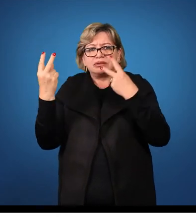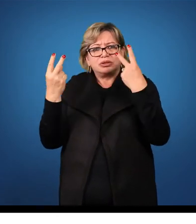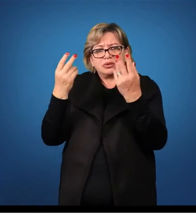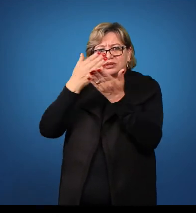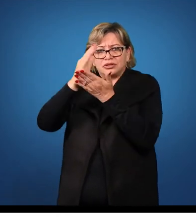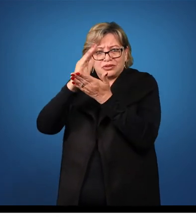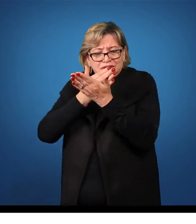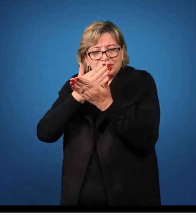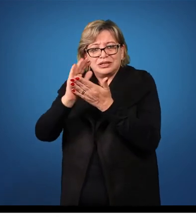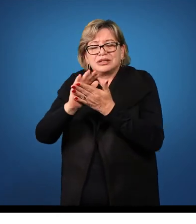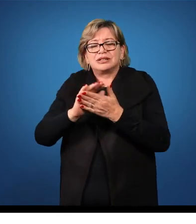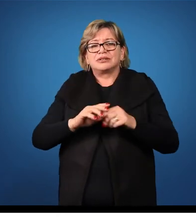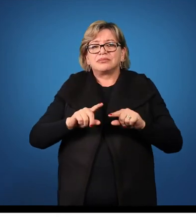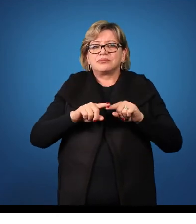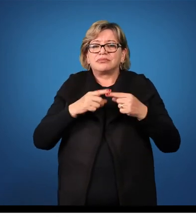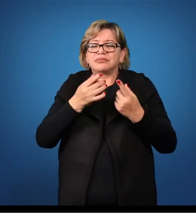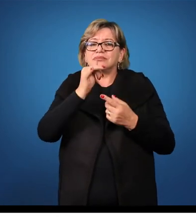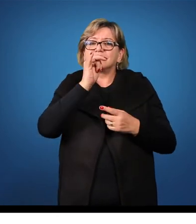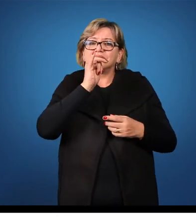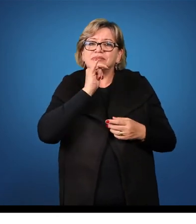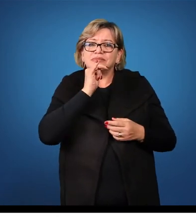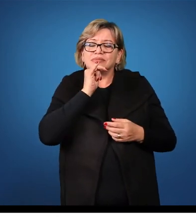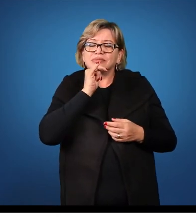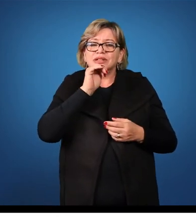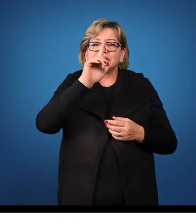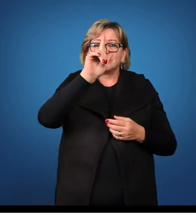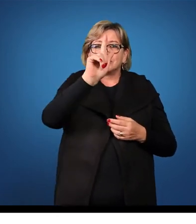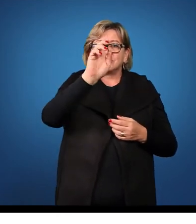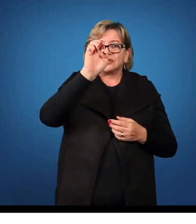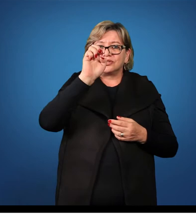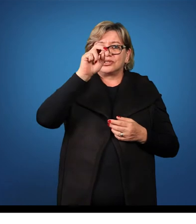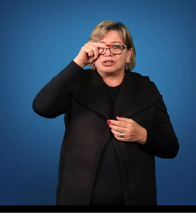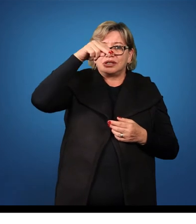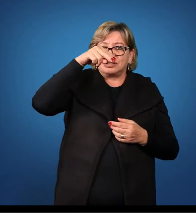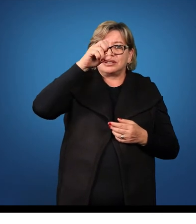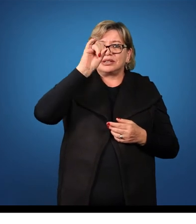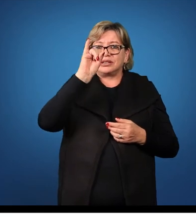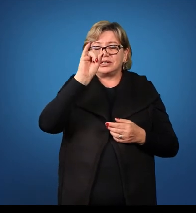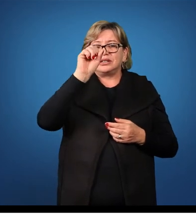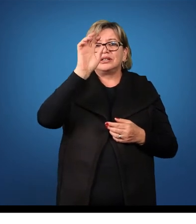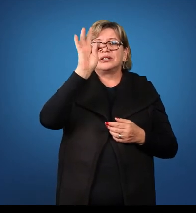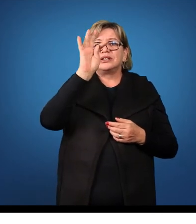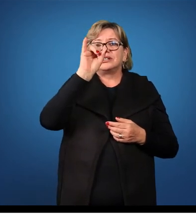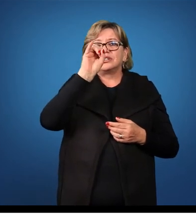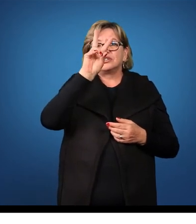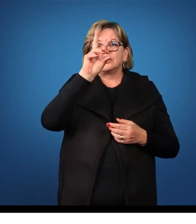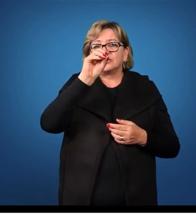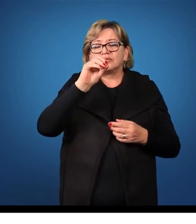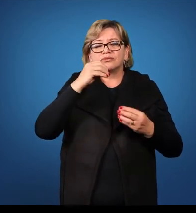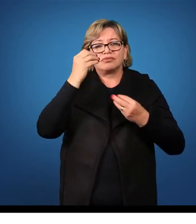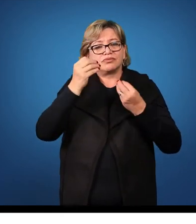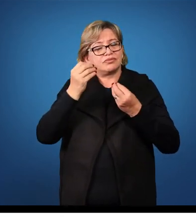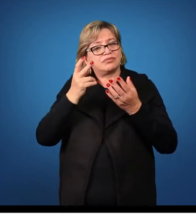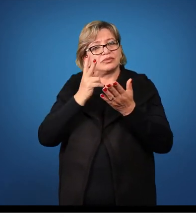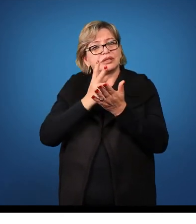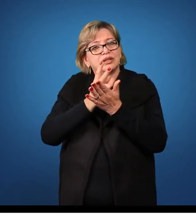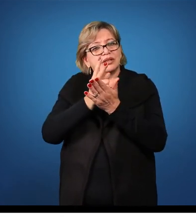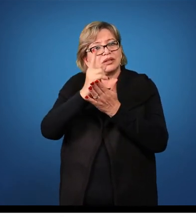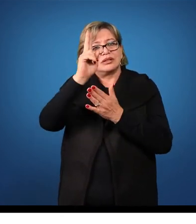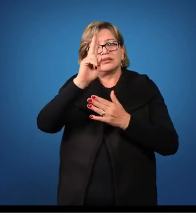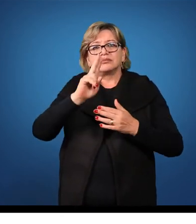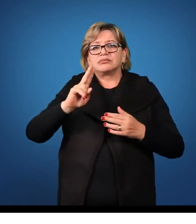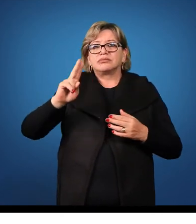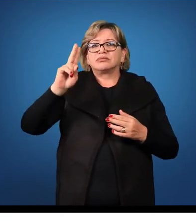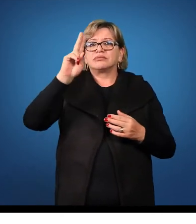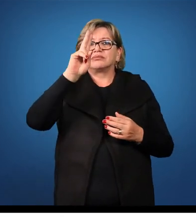sílaba. Mas, por exemplo, o genitivo plural será PATRUM, ou seja, declinando aí, então, rapidinho,